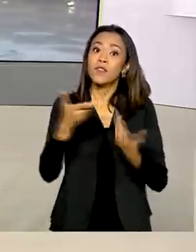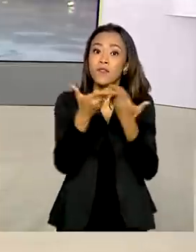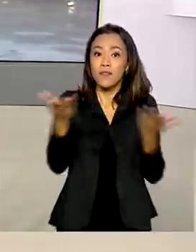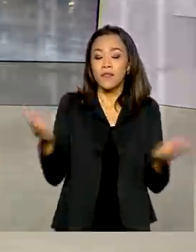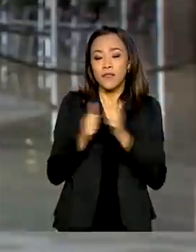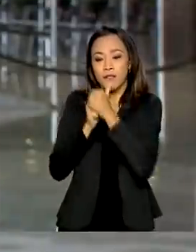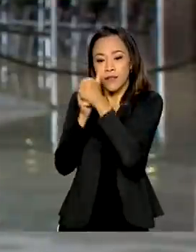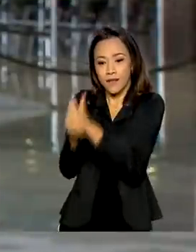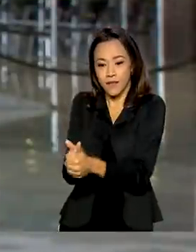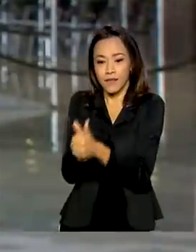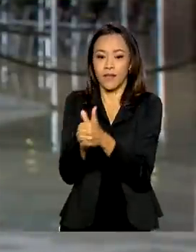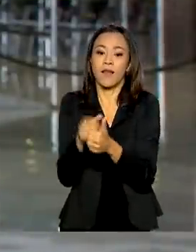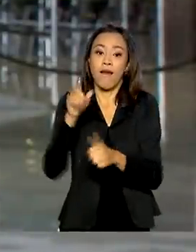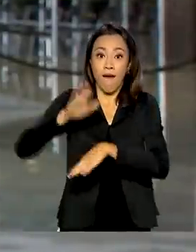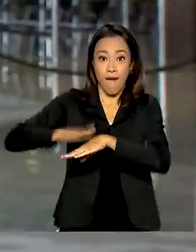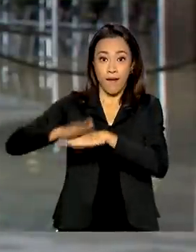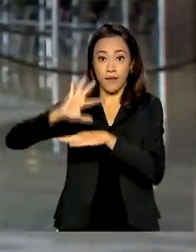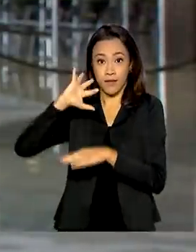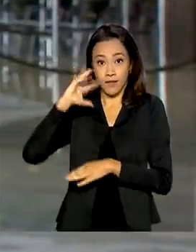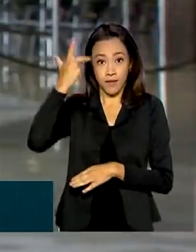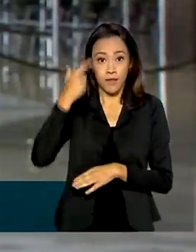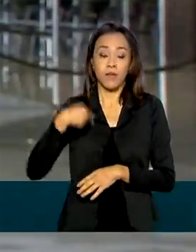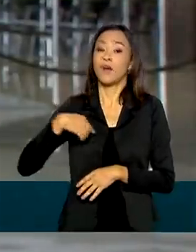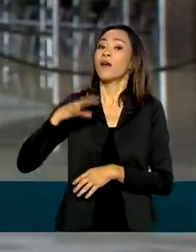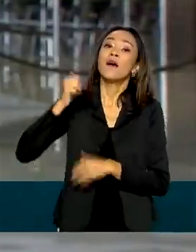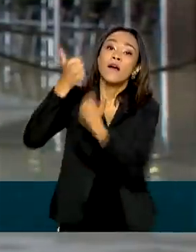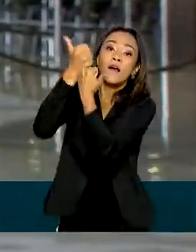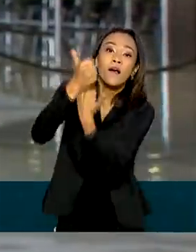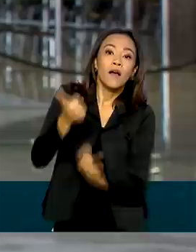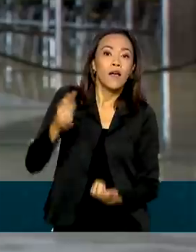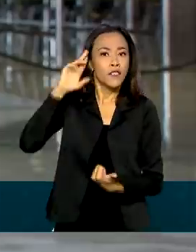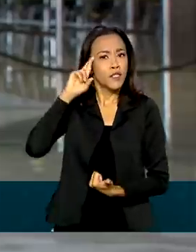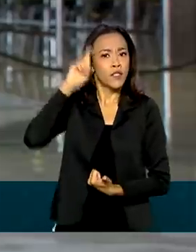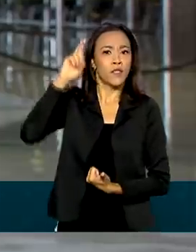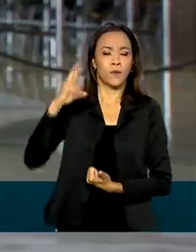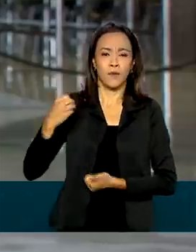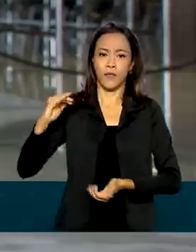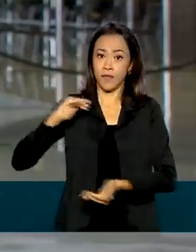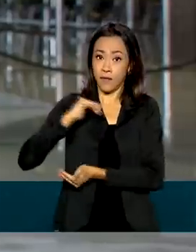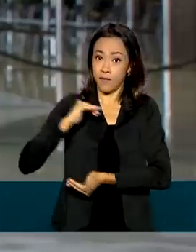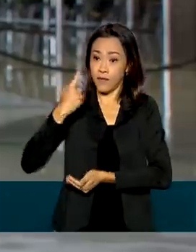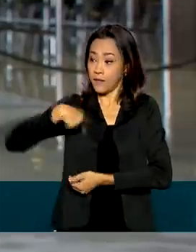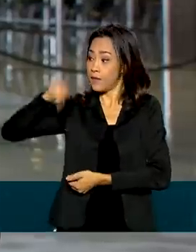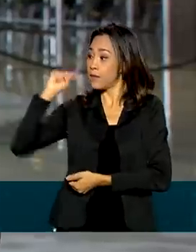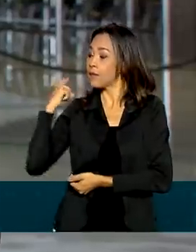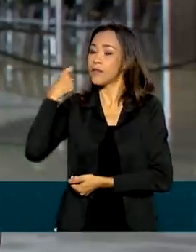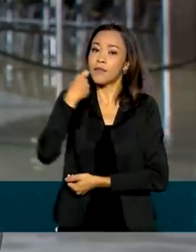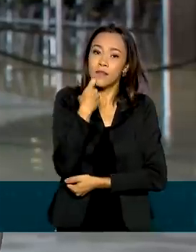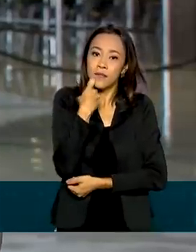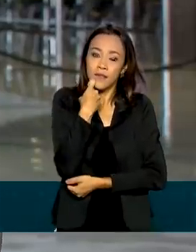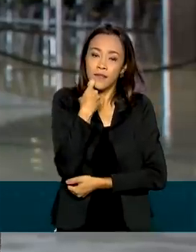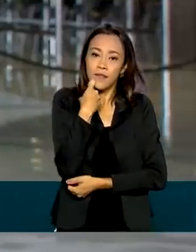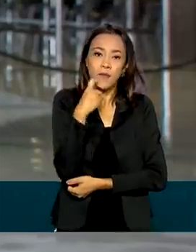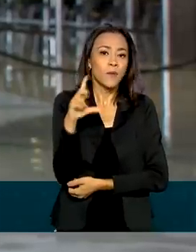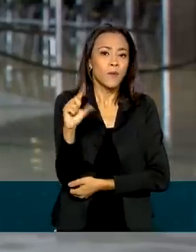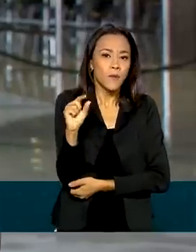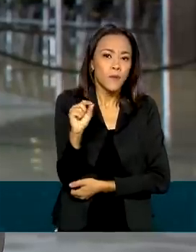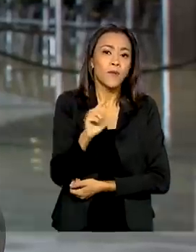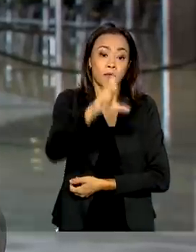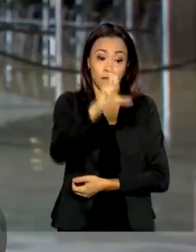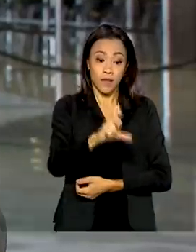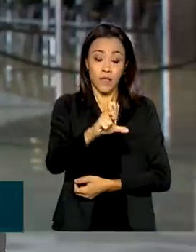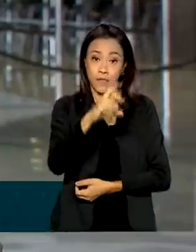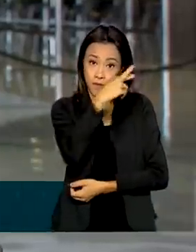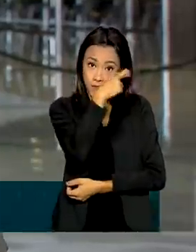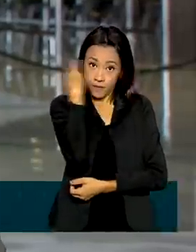acompanham. Olha, essa decisão foi tomada pela diretoria colegiada da Anvisa na última sexta-feira. No caso da Sputnik V,